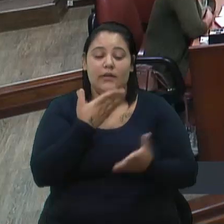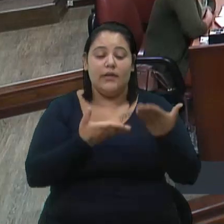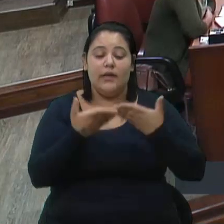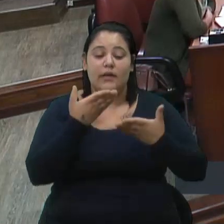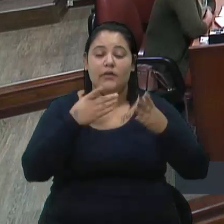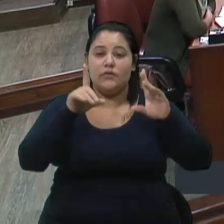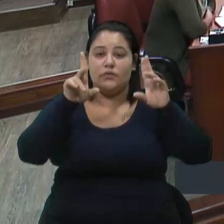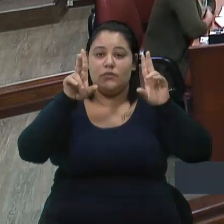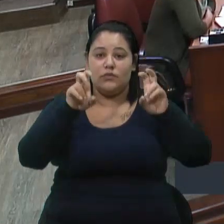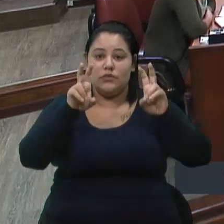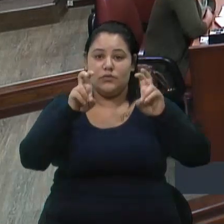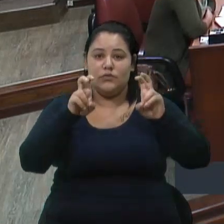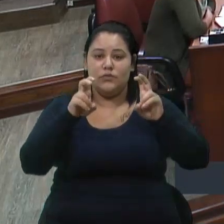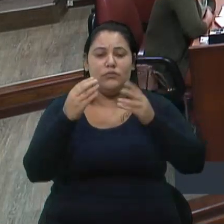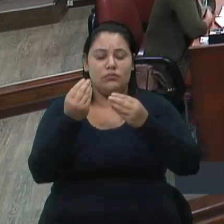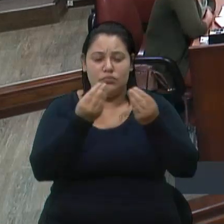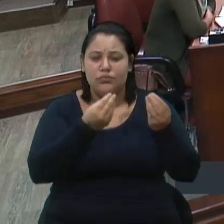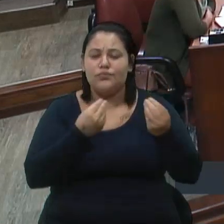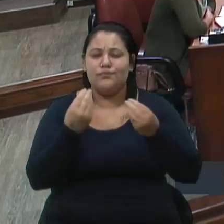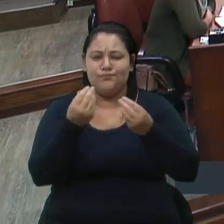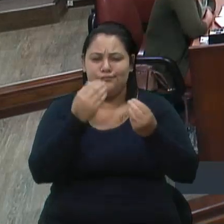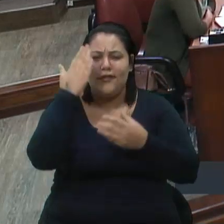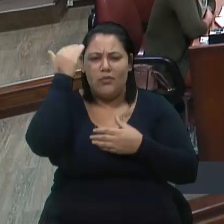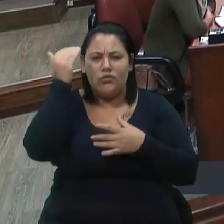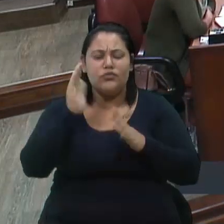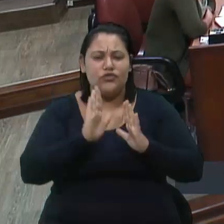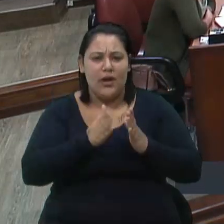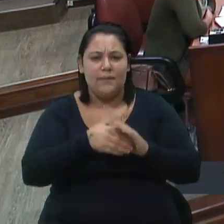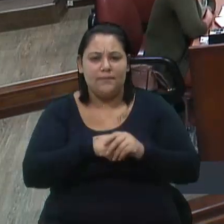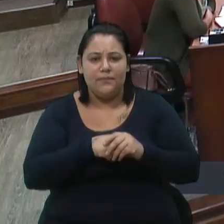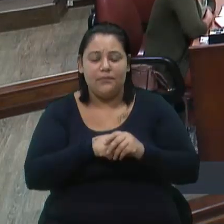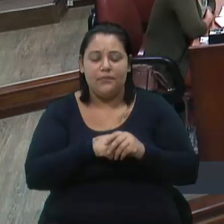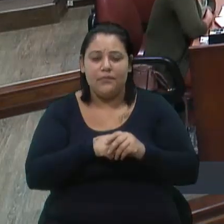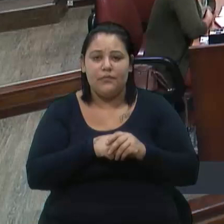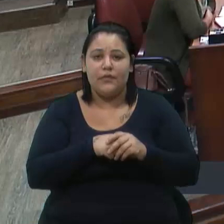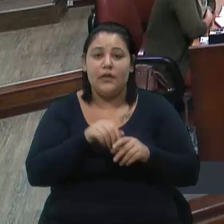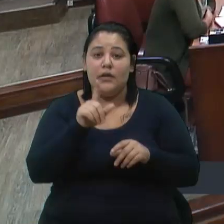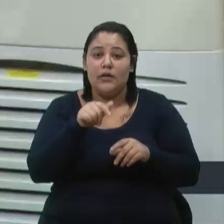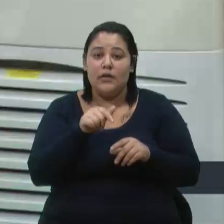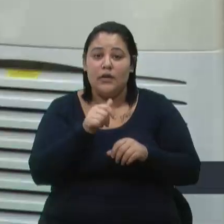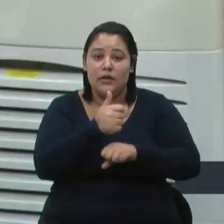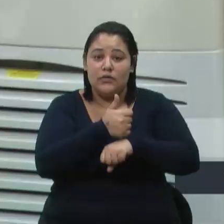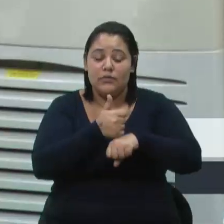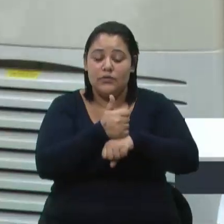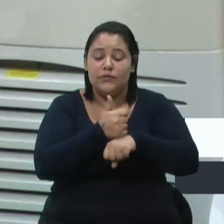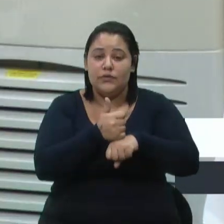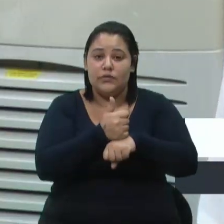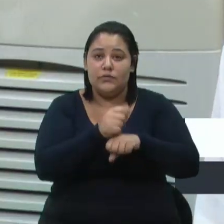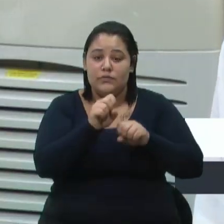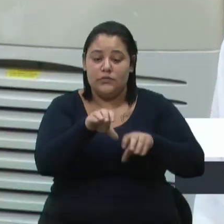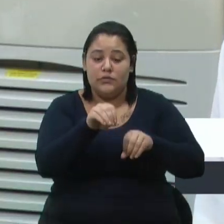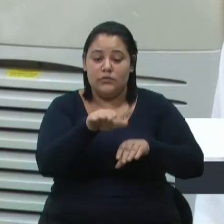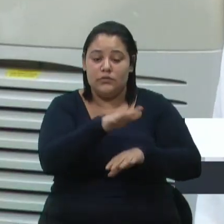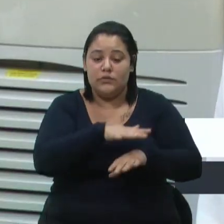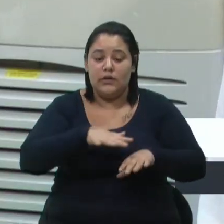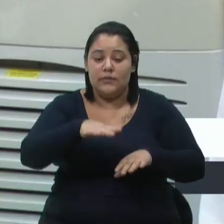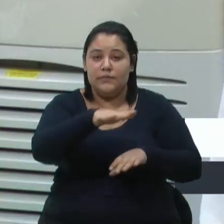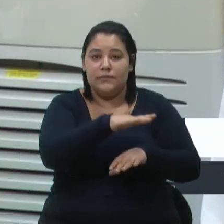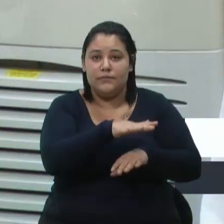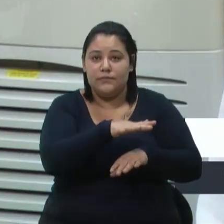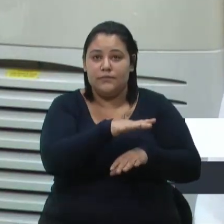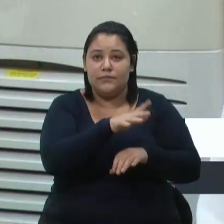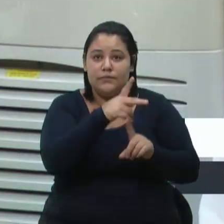bastante conhecido, que é a situação dos profissionais da educação da rede pública estadual.